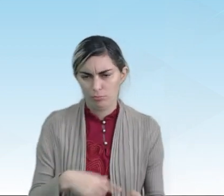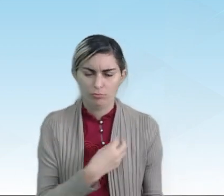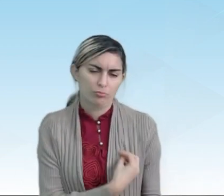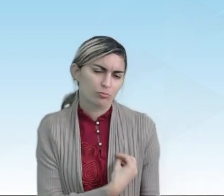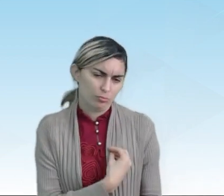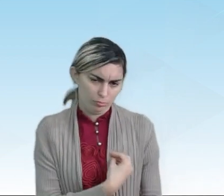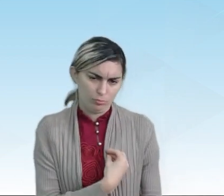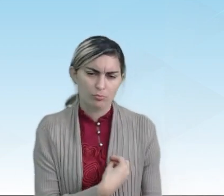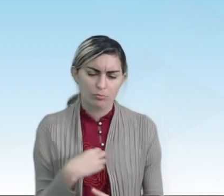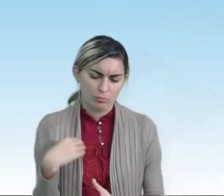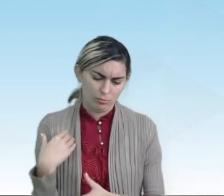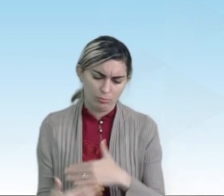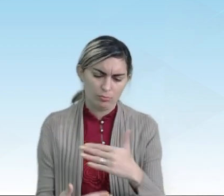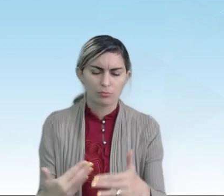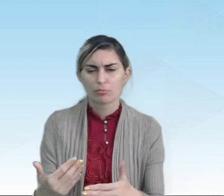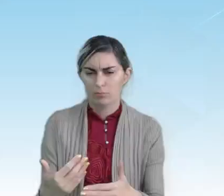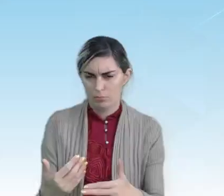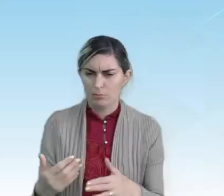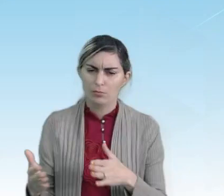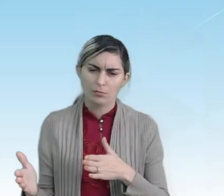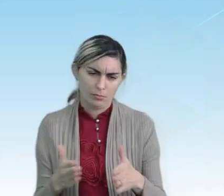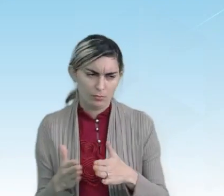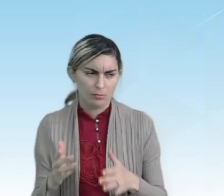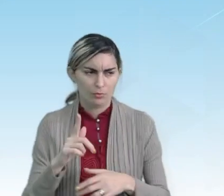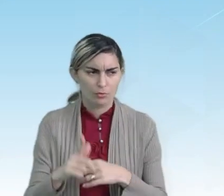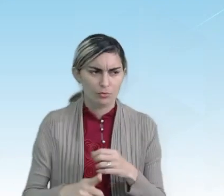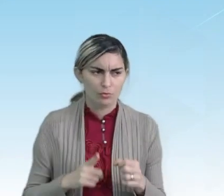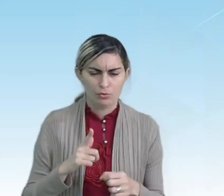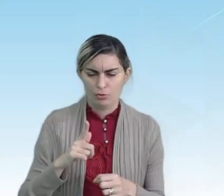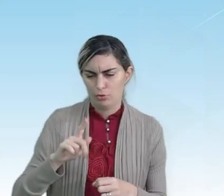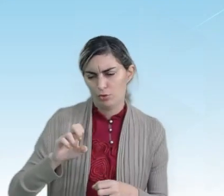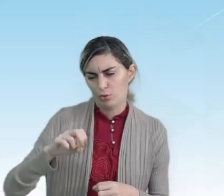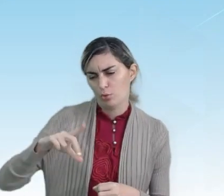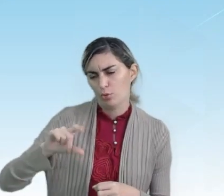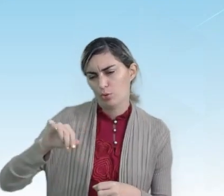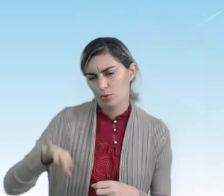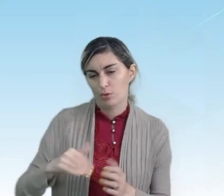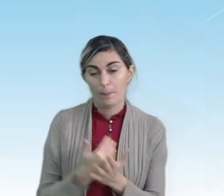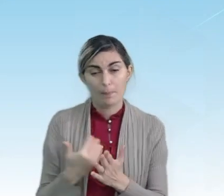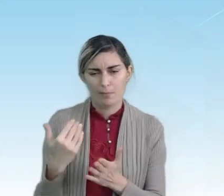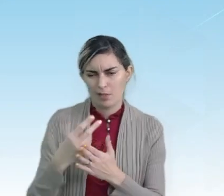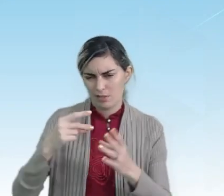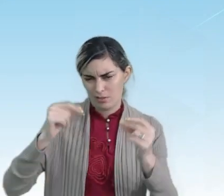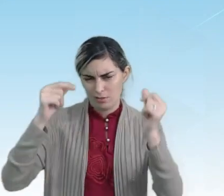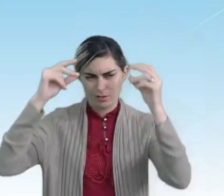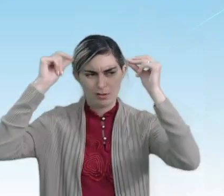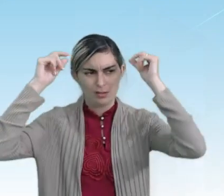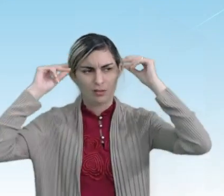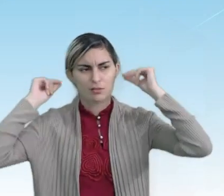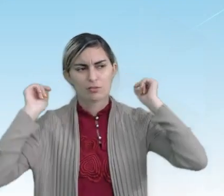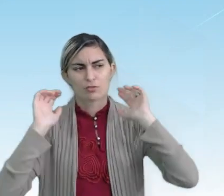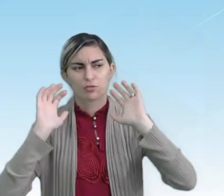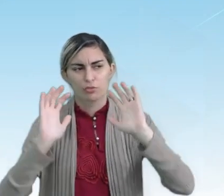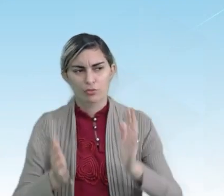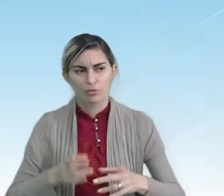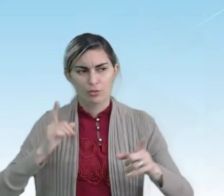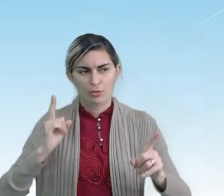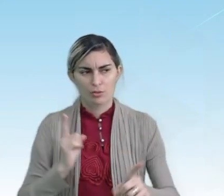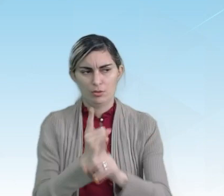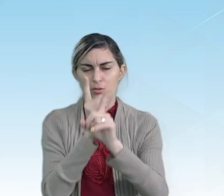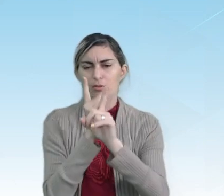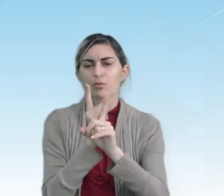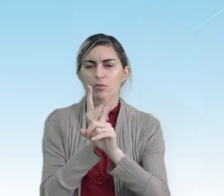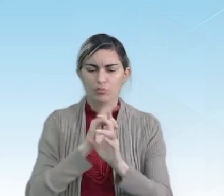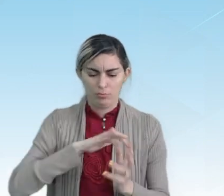vivos ao longo das eras geológicas. E os fósseis mais antigos já encontrados